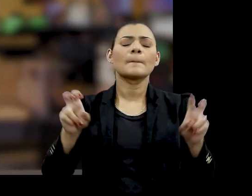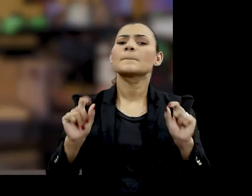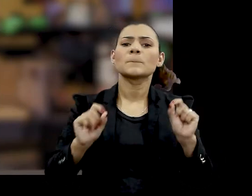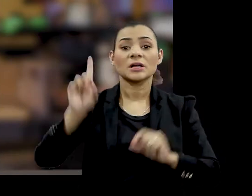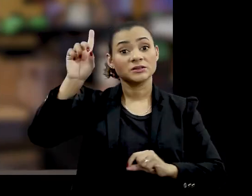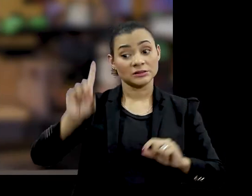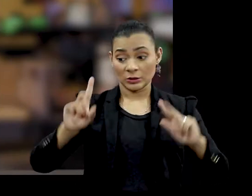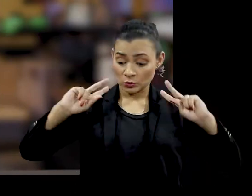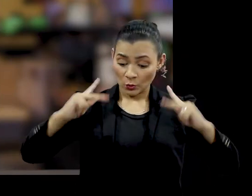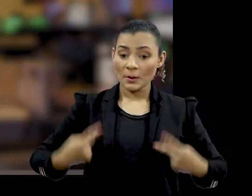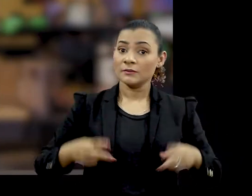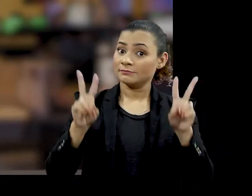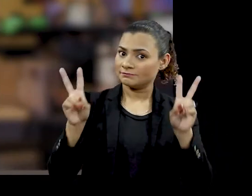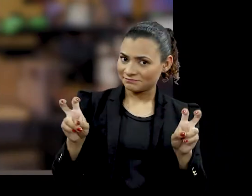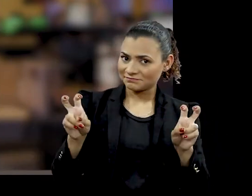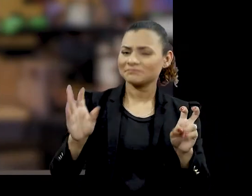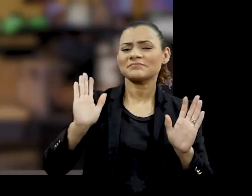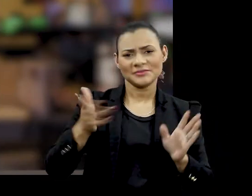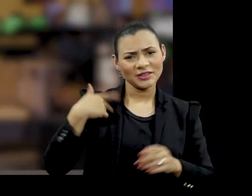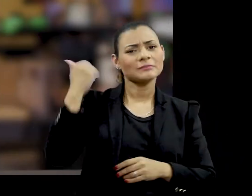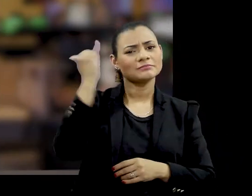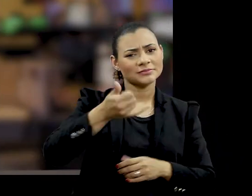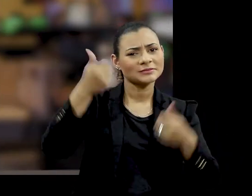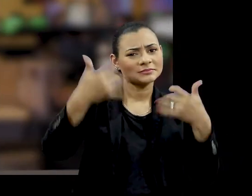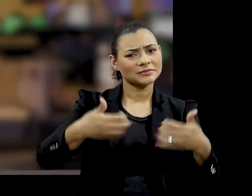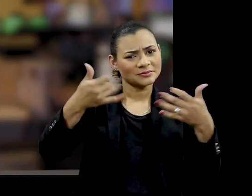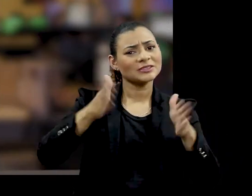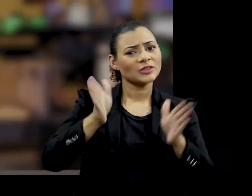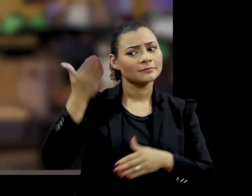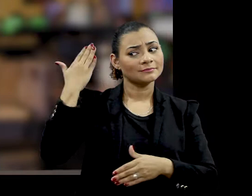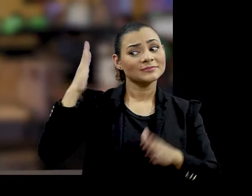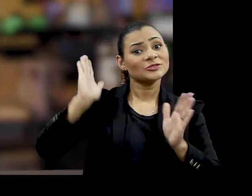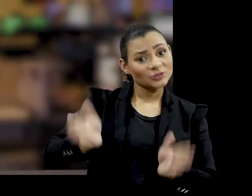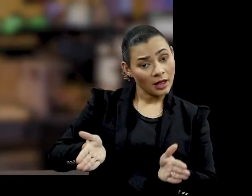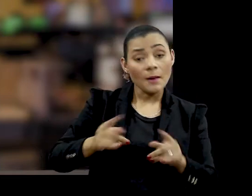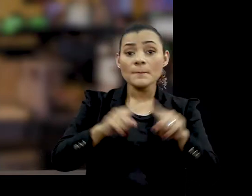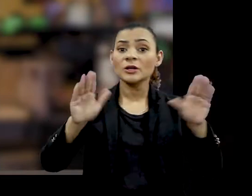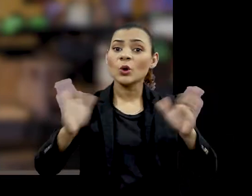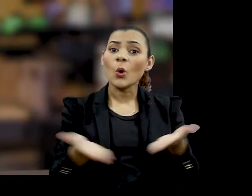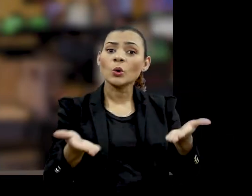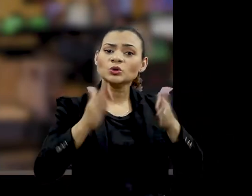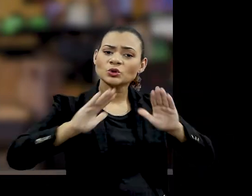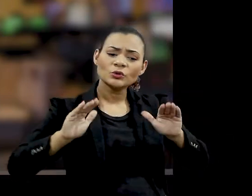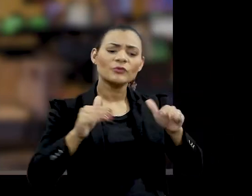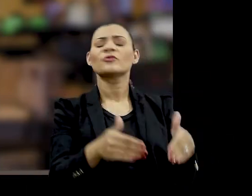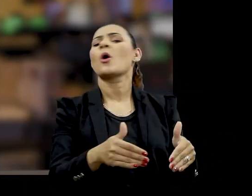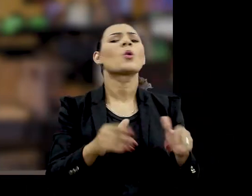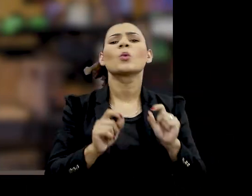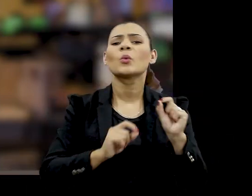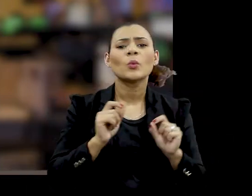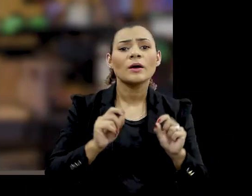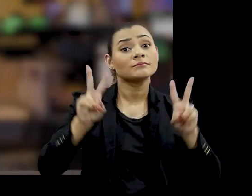sobre direitos humanos A gente já falou sobre isso nas últimas edições do jornal Mas hoje, vamos dedicar o programa inteiro